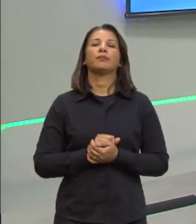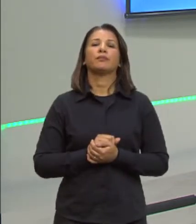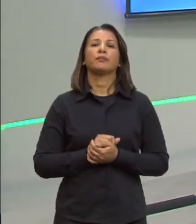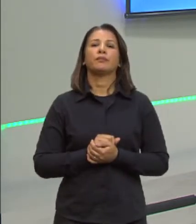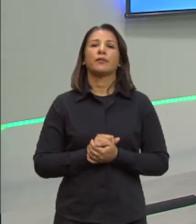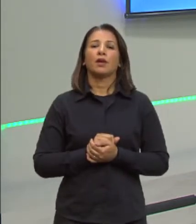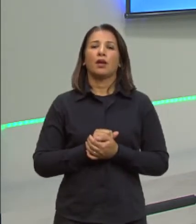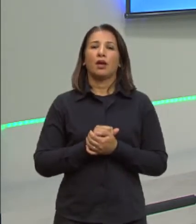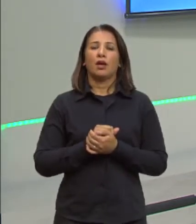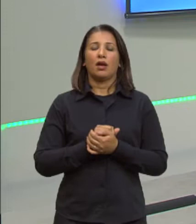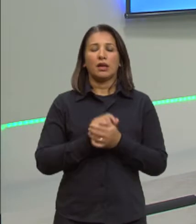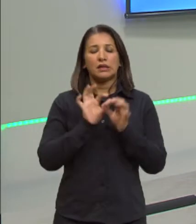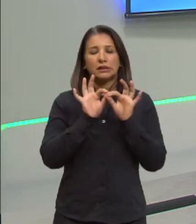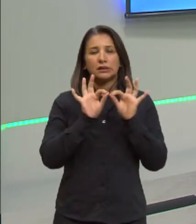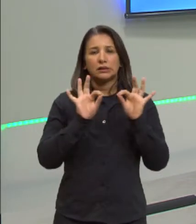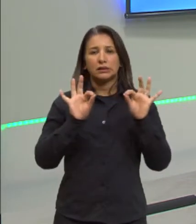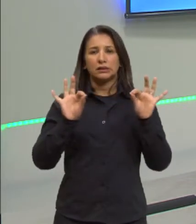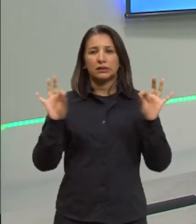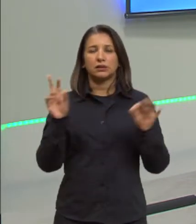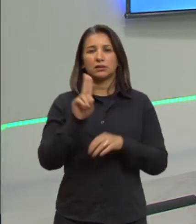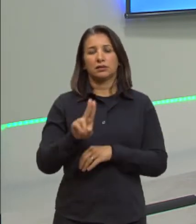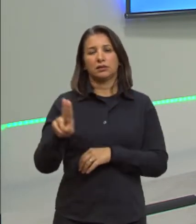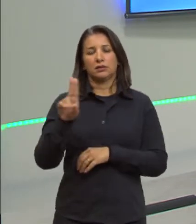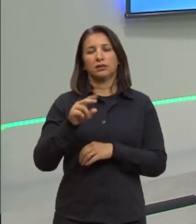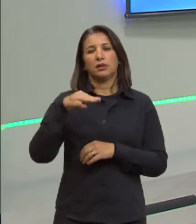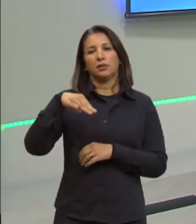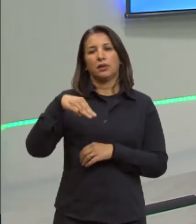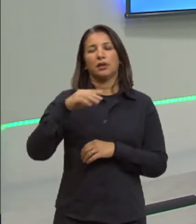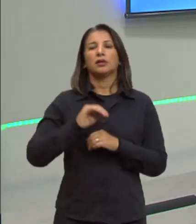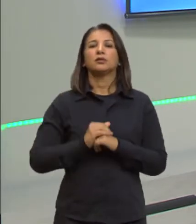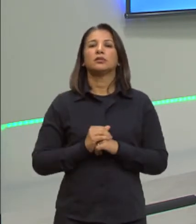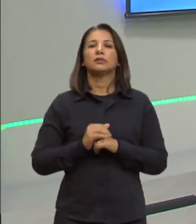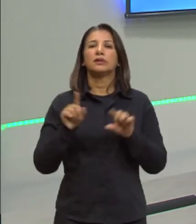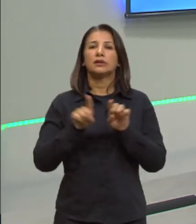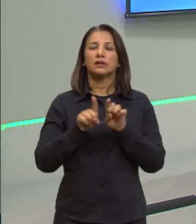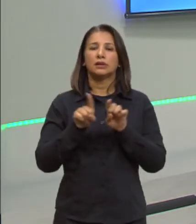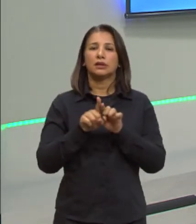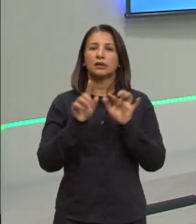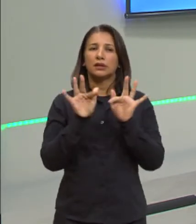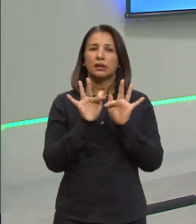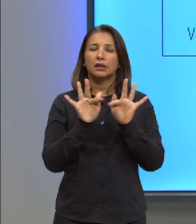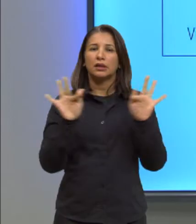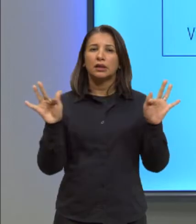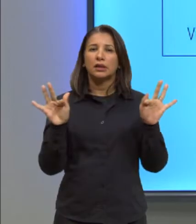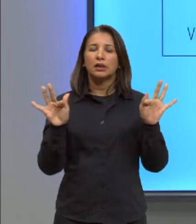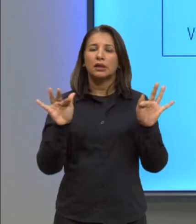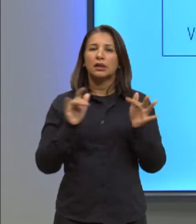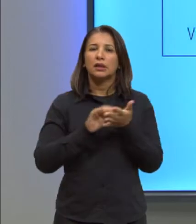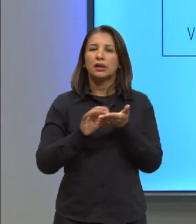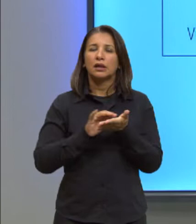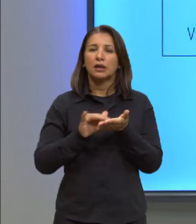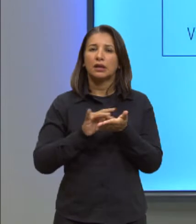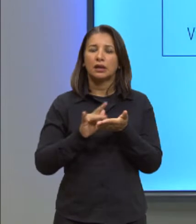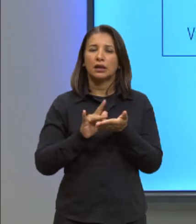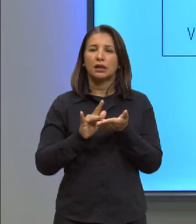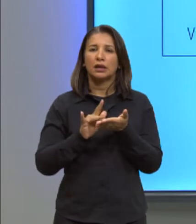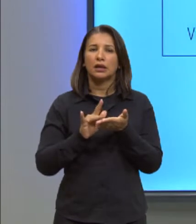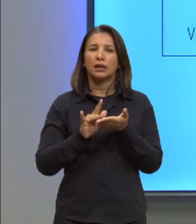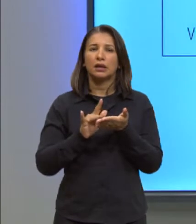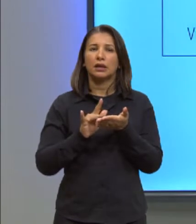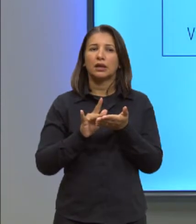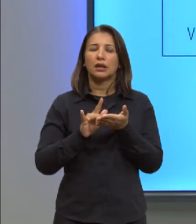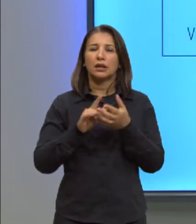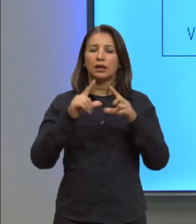linearmente, em metro, certo? E aqui nós temos a fórmula de calcular a dilatação linear.